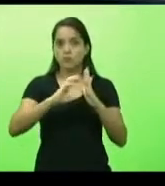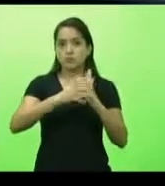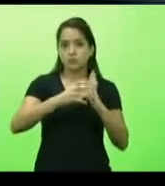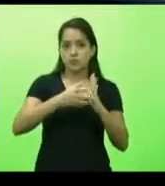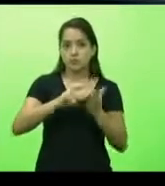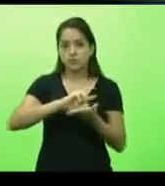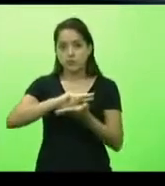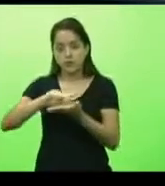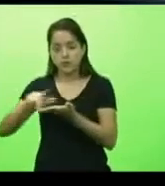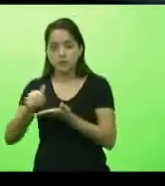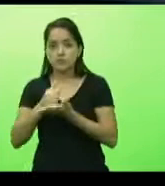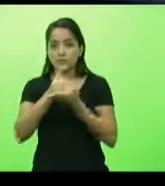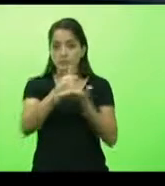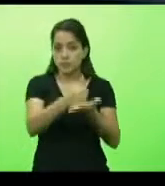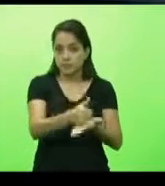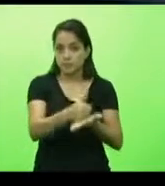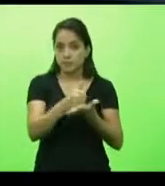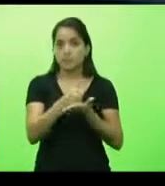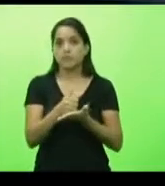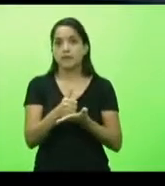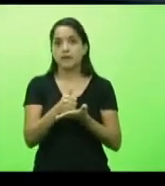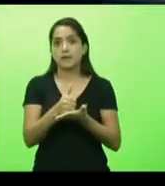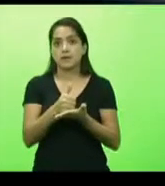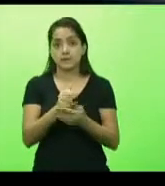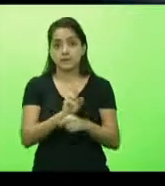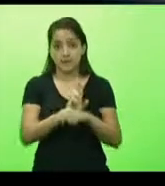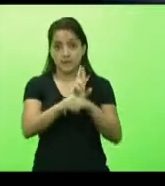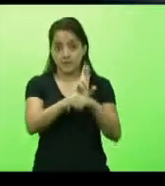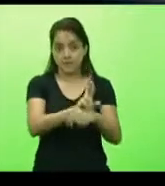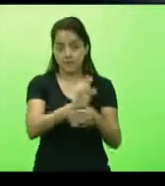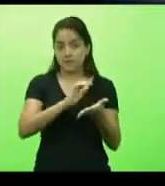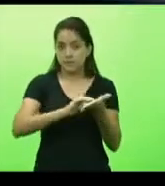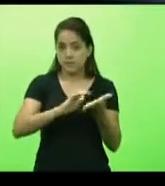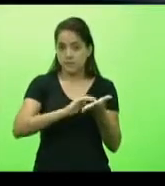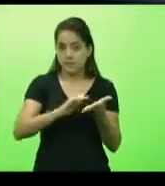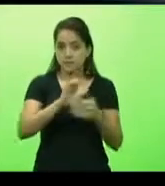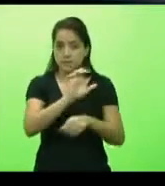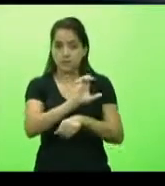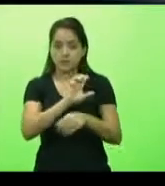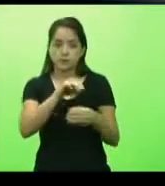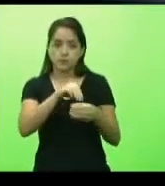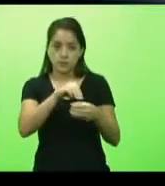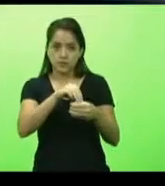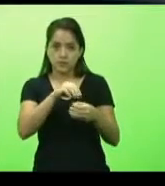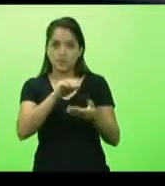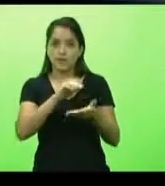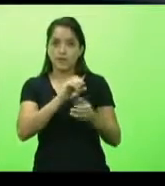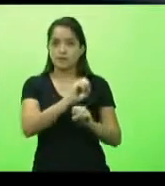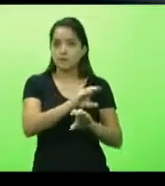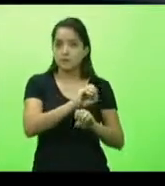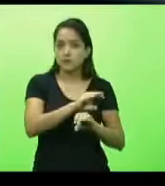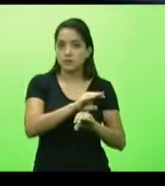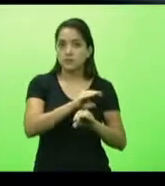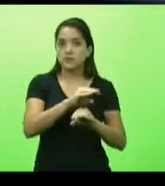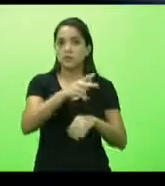apoiando. Um DIMI, que representa os secretários municipais de educação de todo o país,